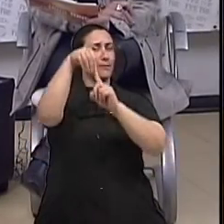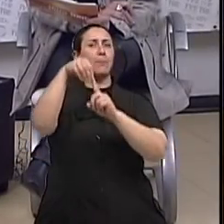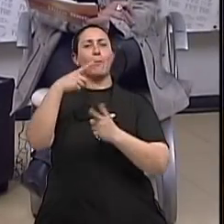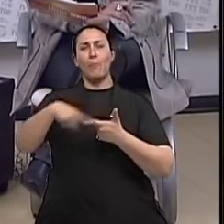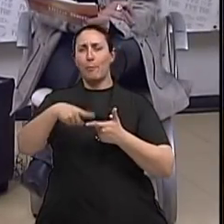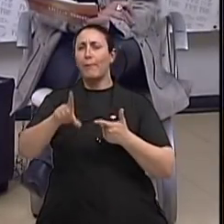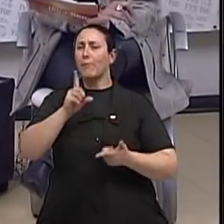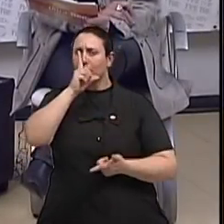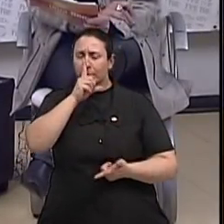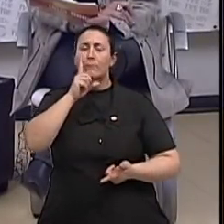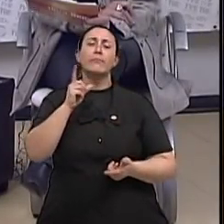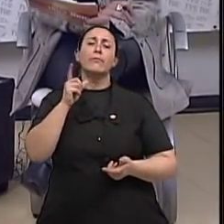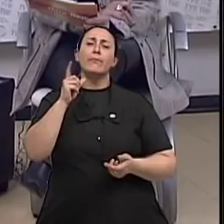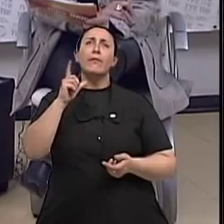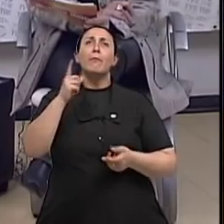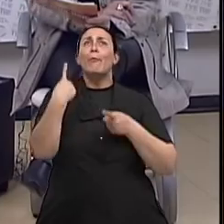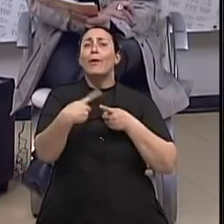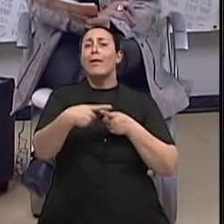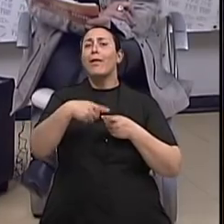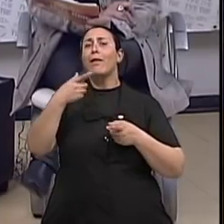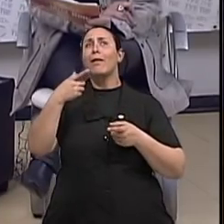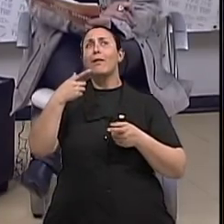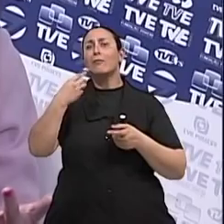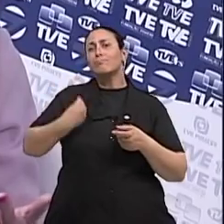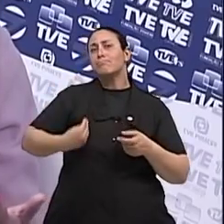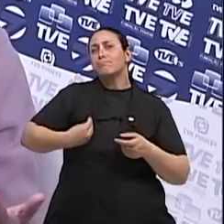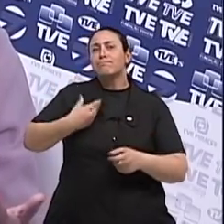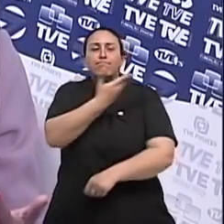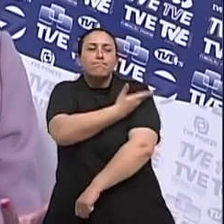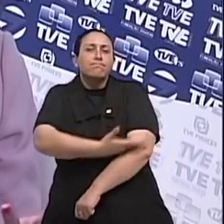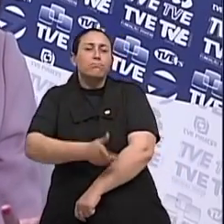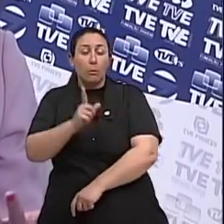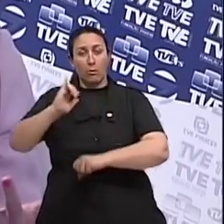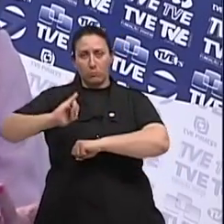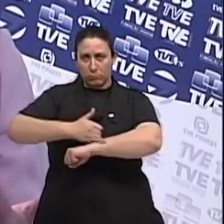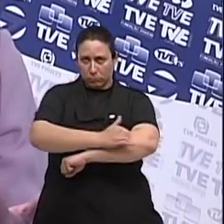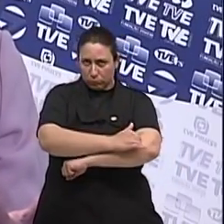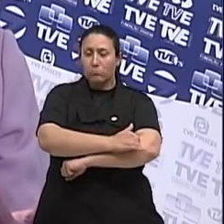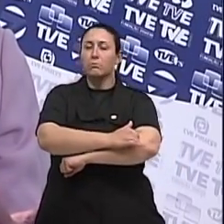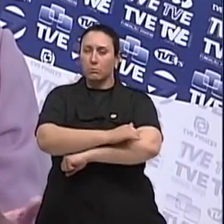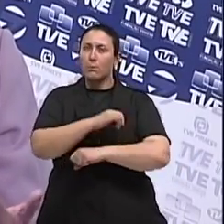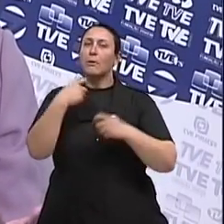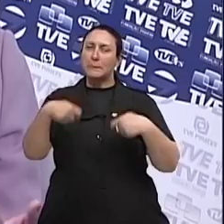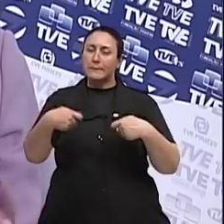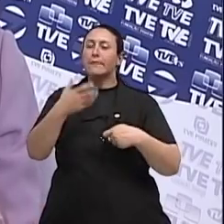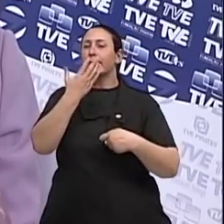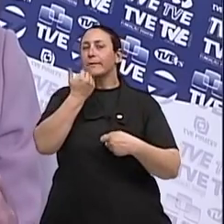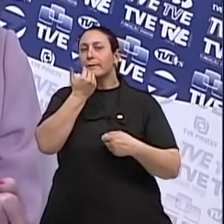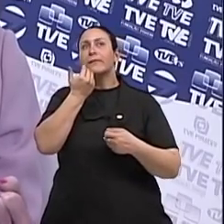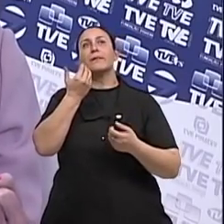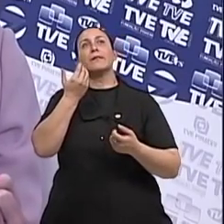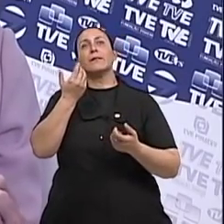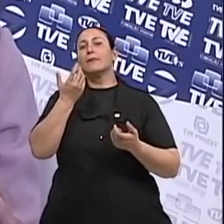de hábitos de vida. Então, gente, aí, assim, obesidade, então, uma dieta muito rica em